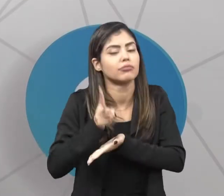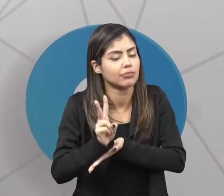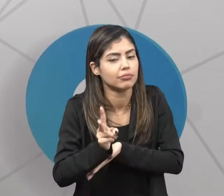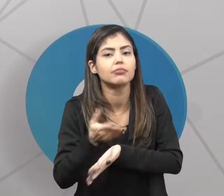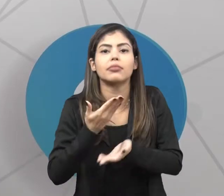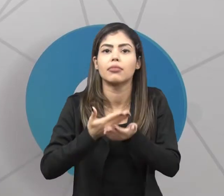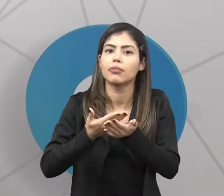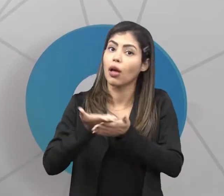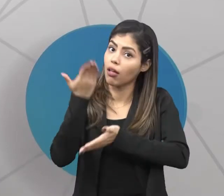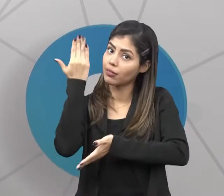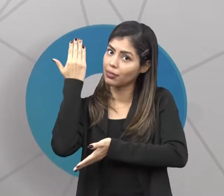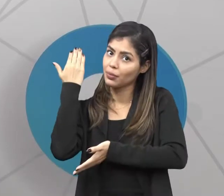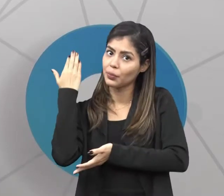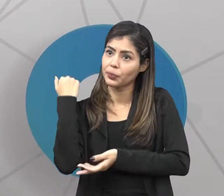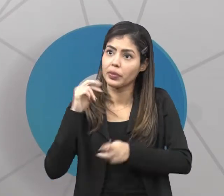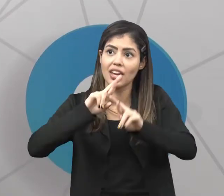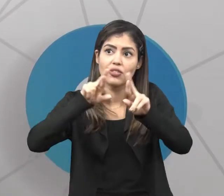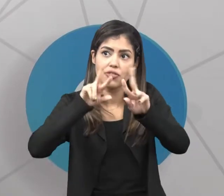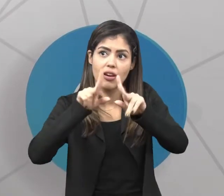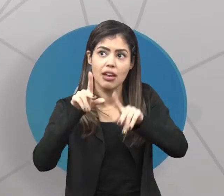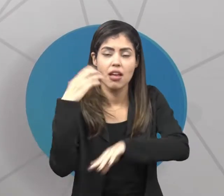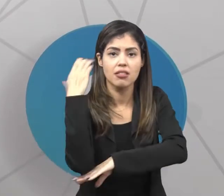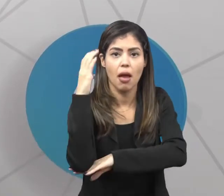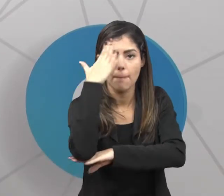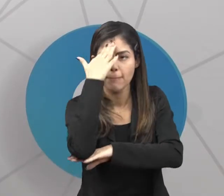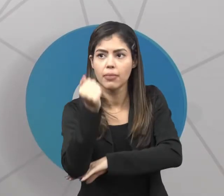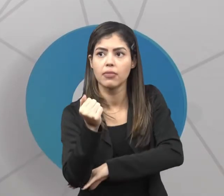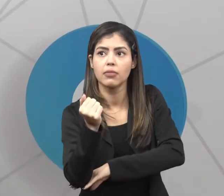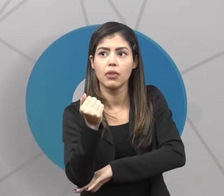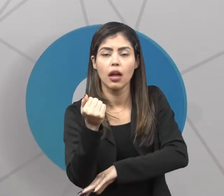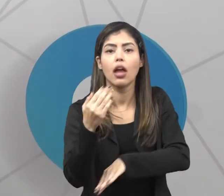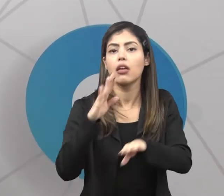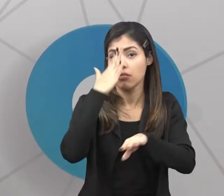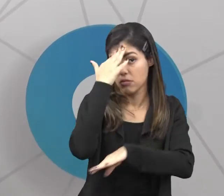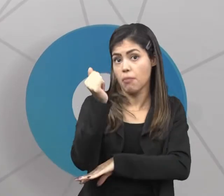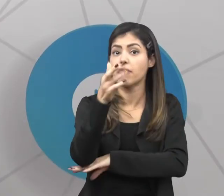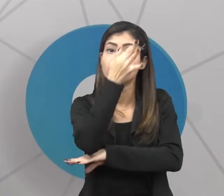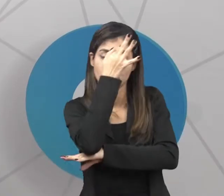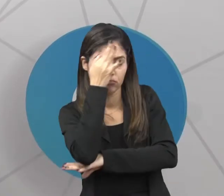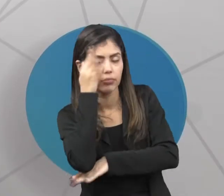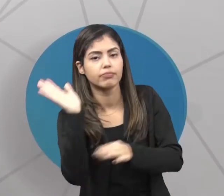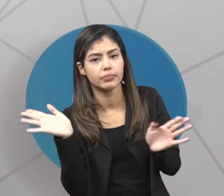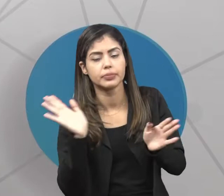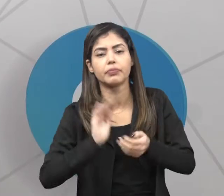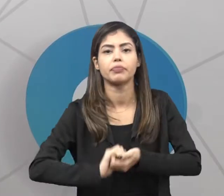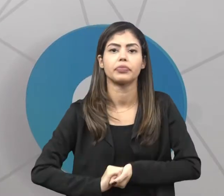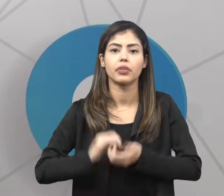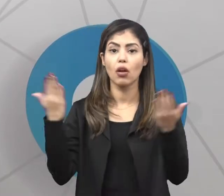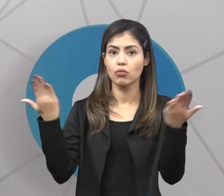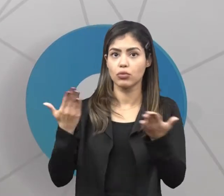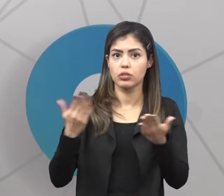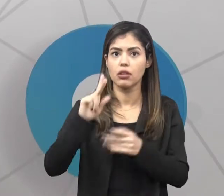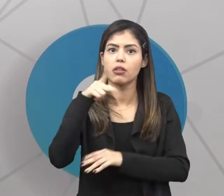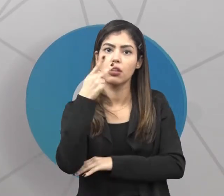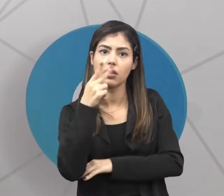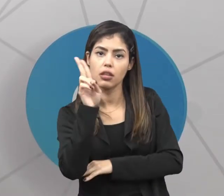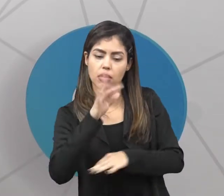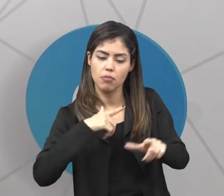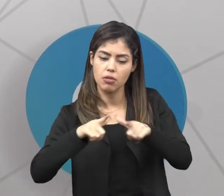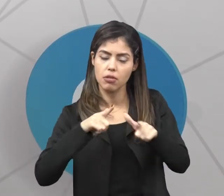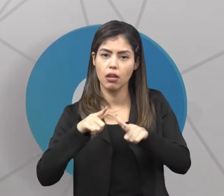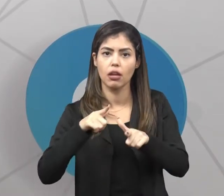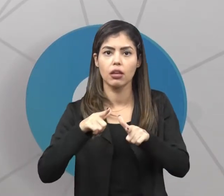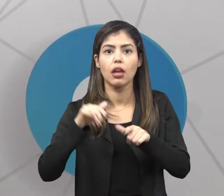das aulas anteriores, é a diferença entre o saber científico e o saber filosófico. E hoje nós vamos trabalhar